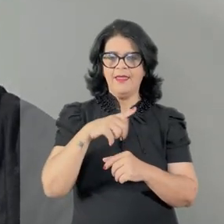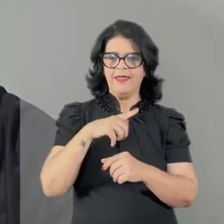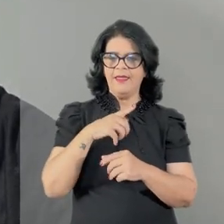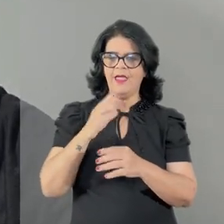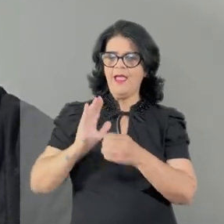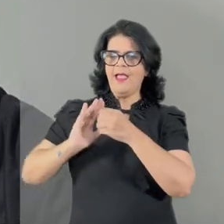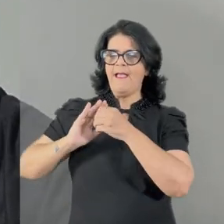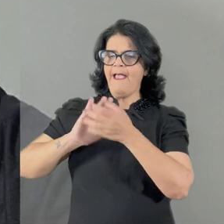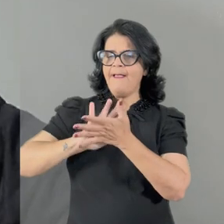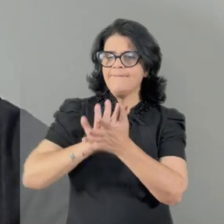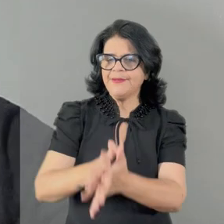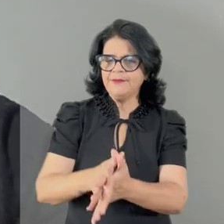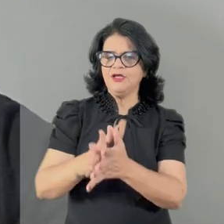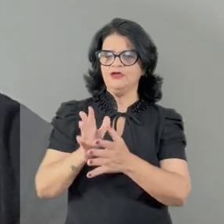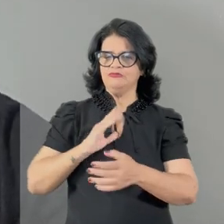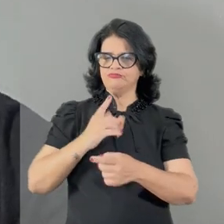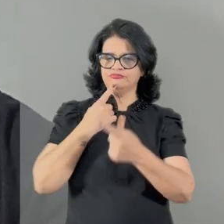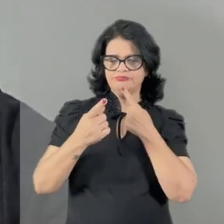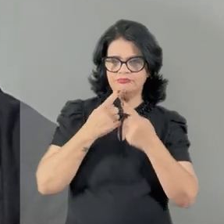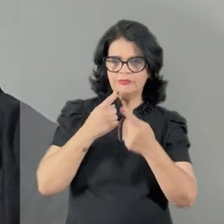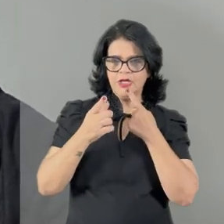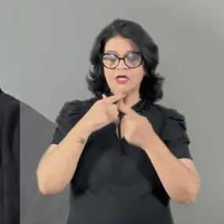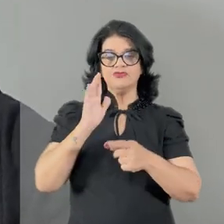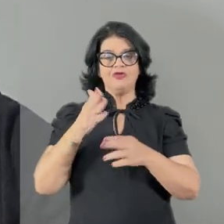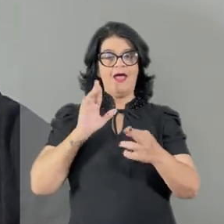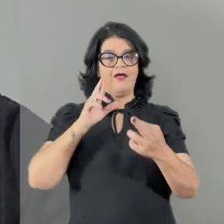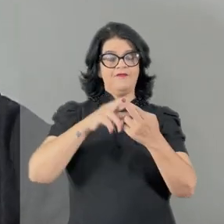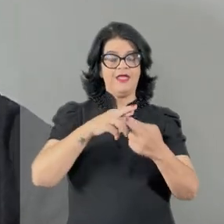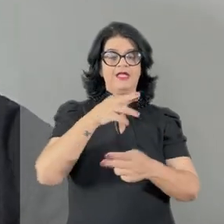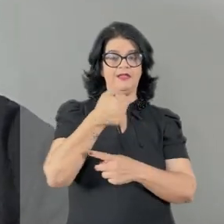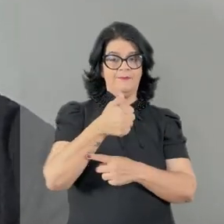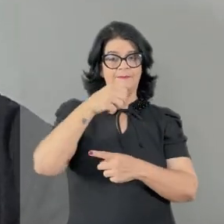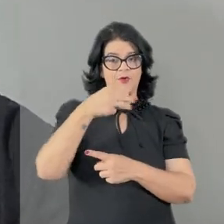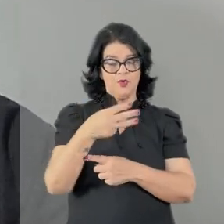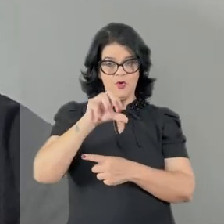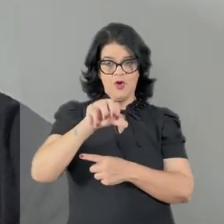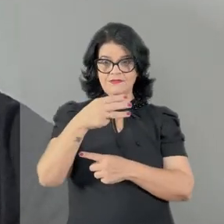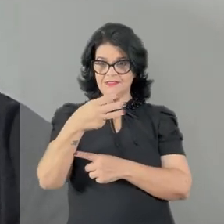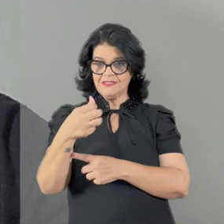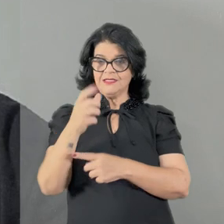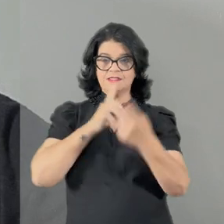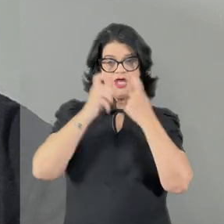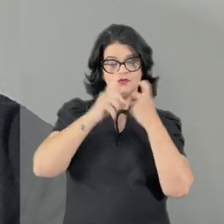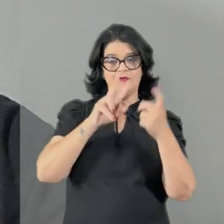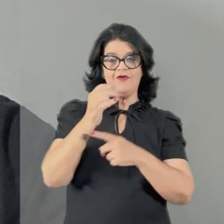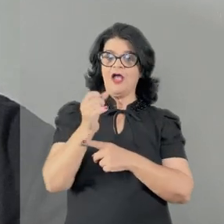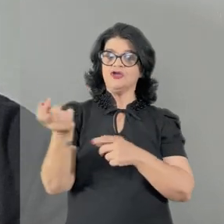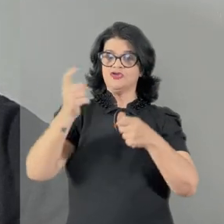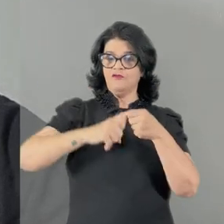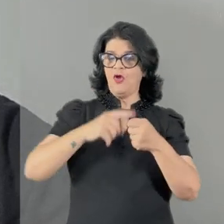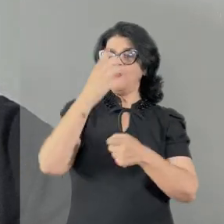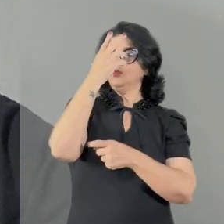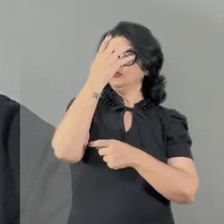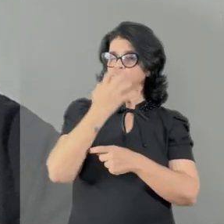sumariamente reprimido. Já no quadrinho referente ao ano de 1936, a expressão de Vargas volta a ficar